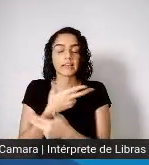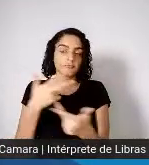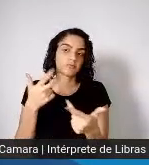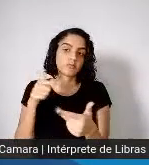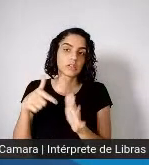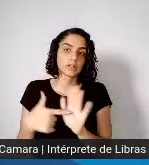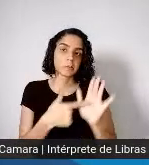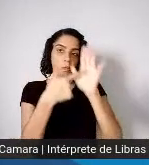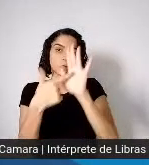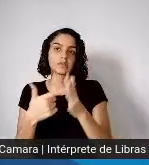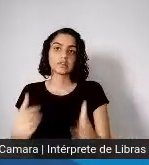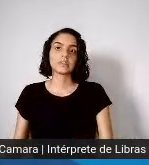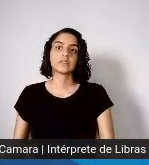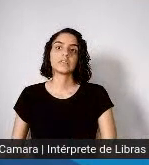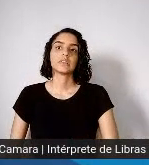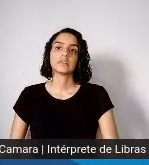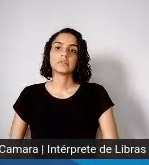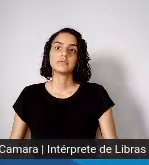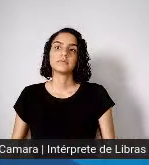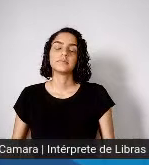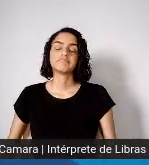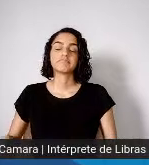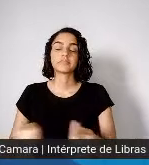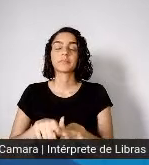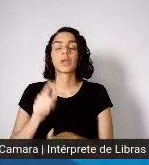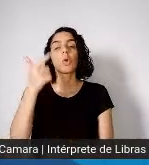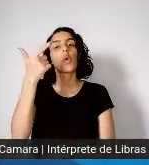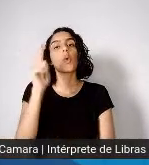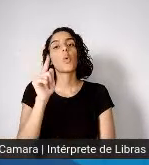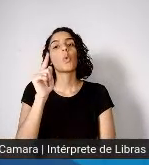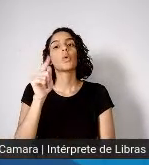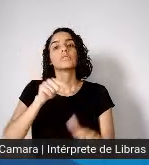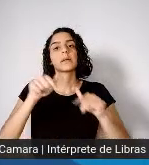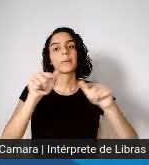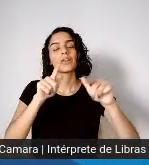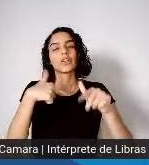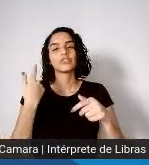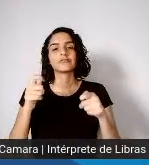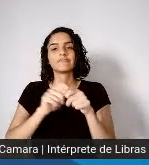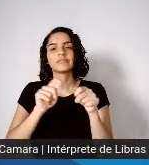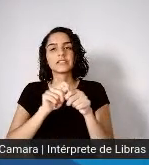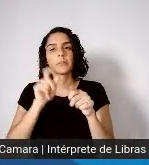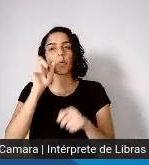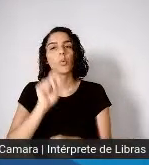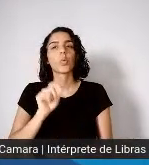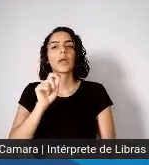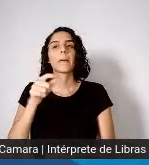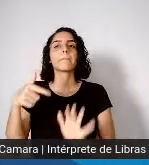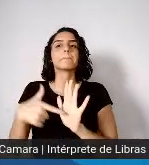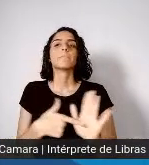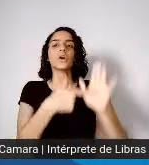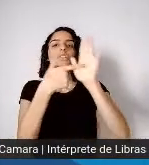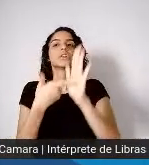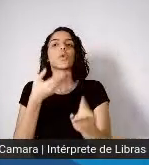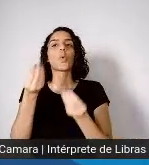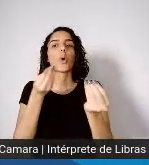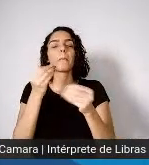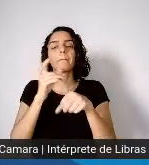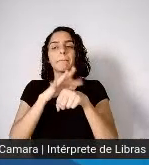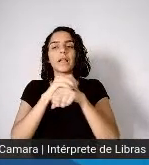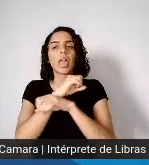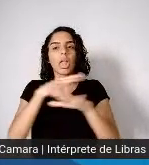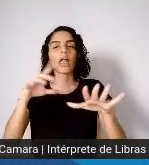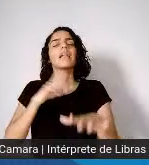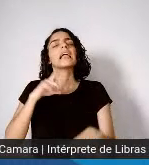indicador de Suarupo e Amura. Um outro trabalho que nós fizemos com o pessoal do IPER, mostrando claramente que essa pandemia tem rosto.